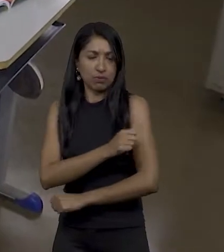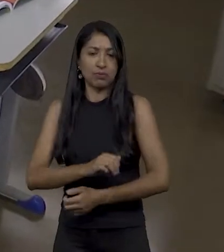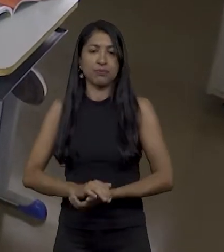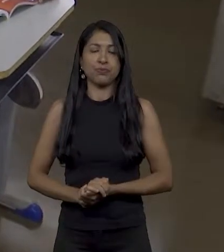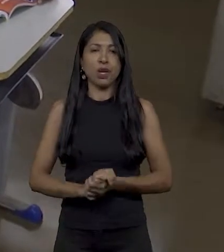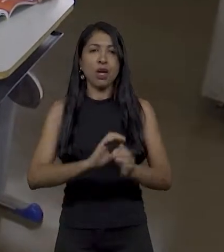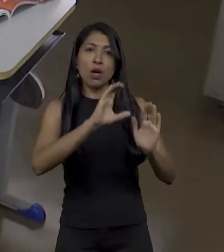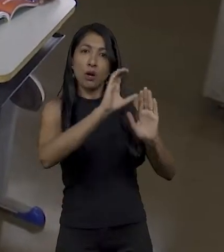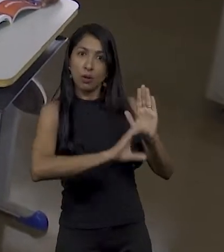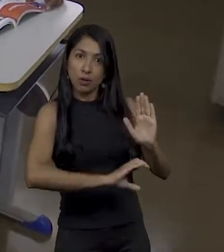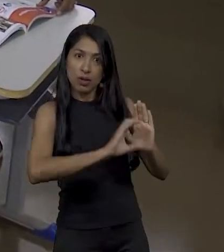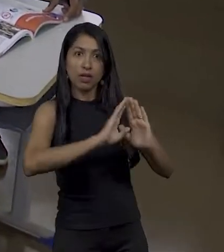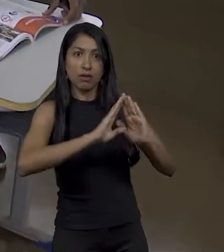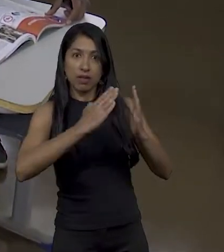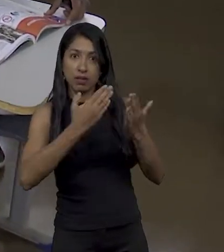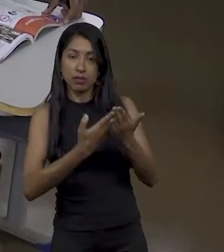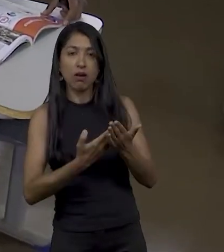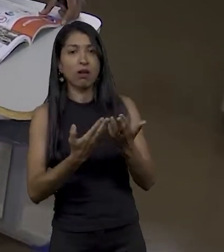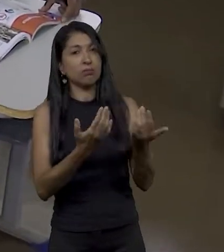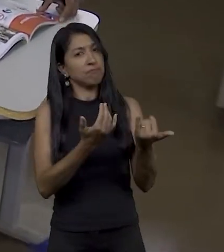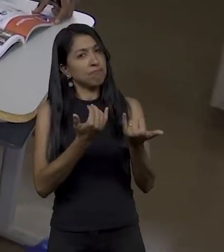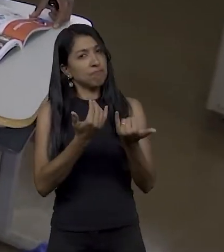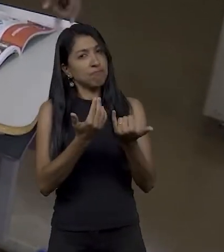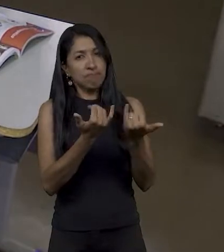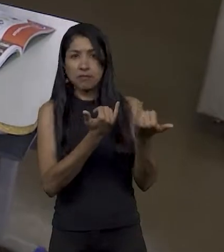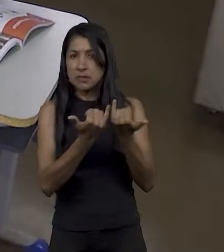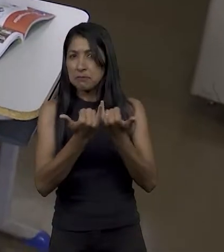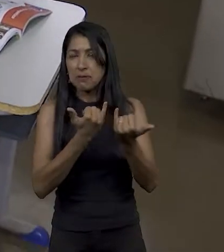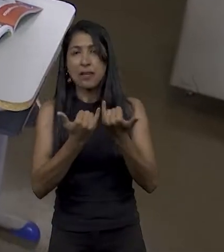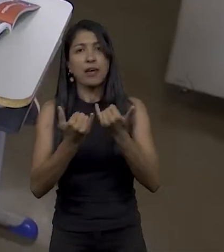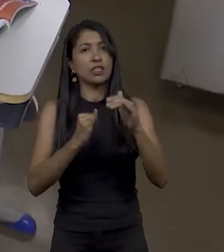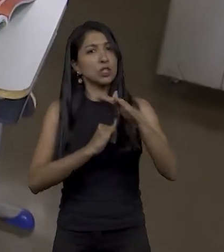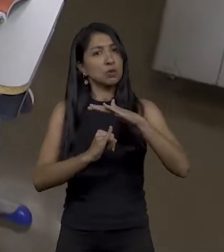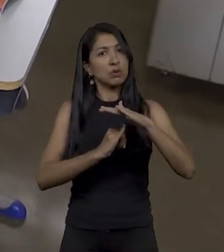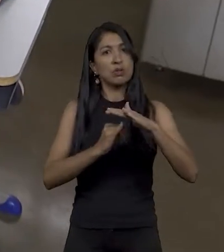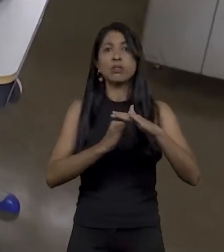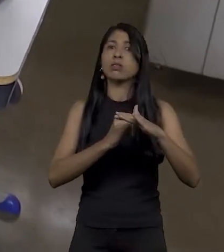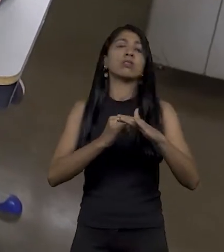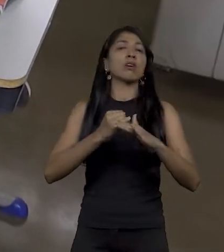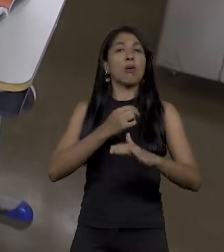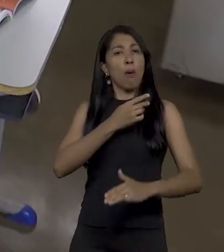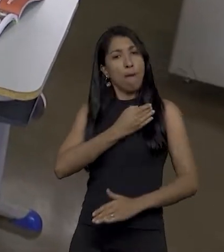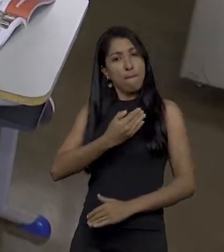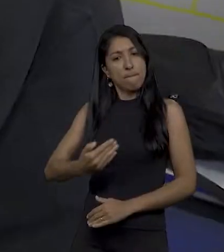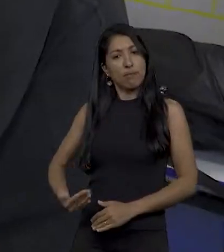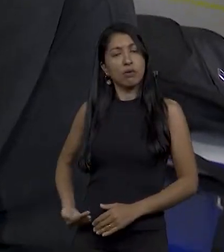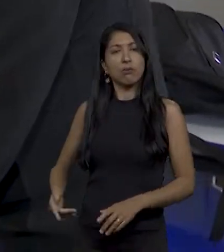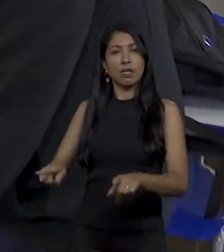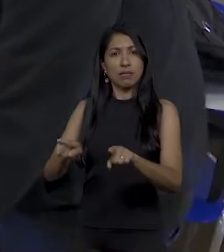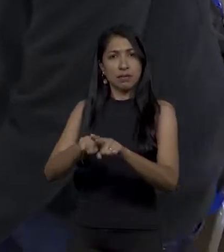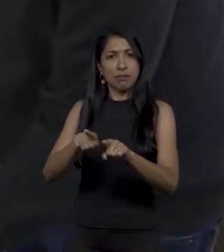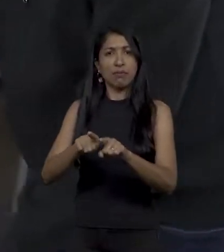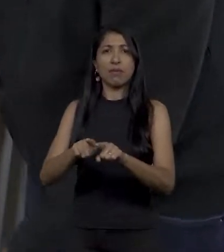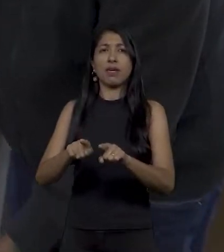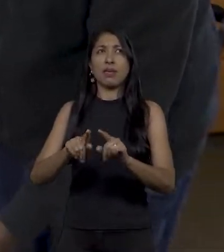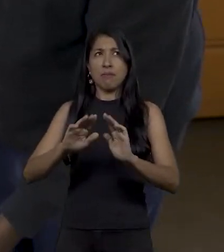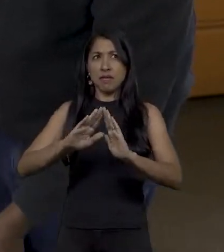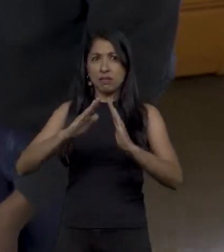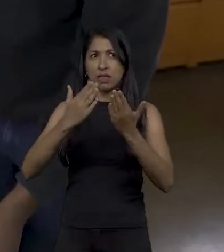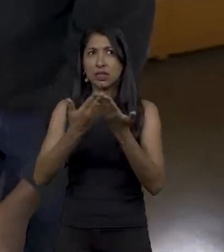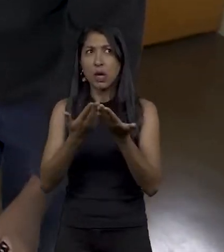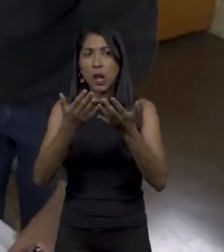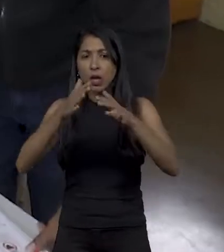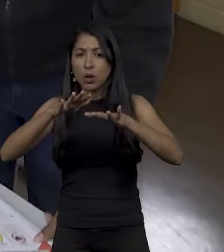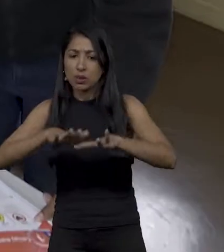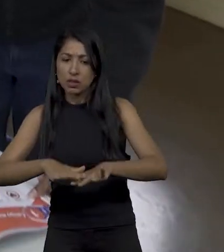O currículo escolar é semelhante ao de outras instituições públicas, mas para tornar a escola